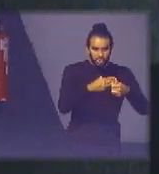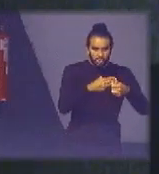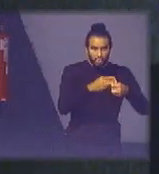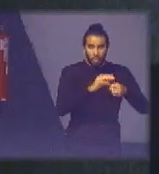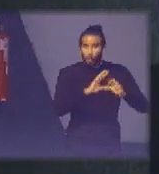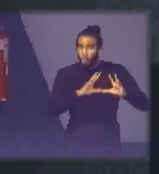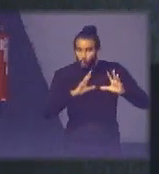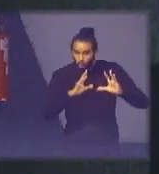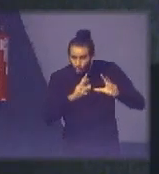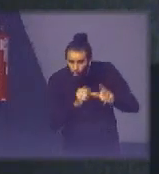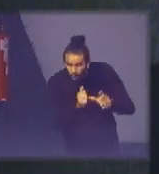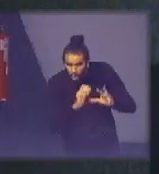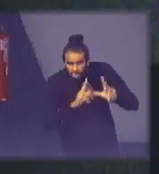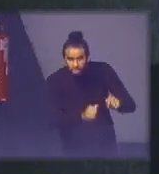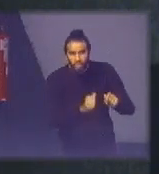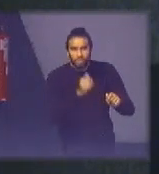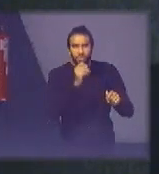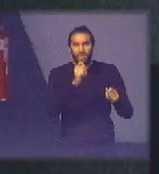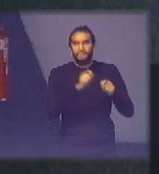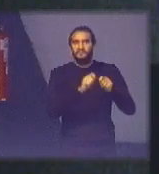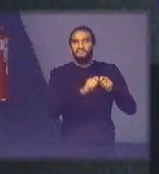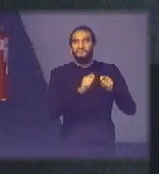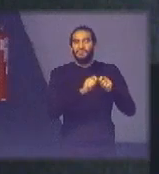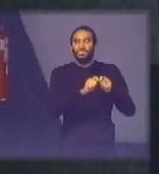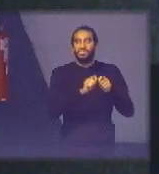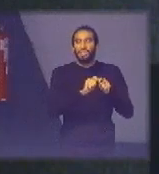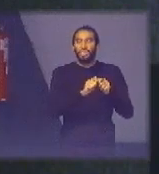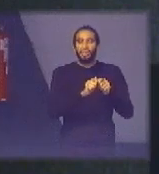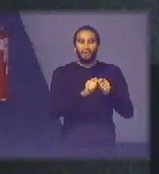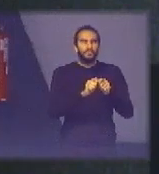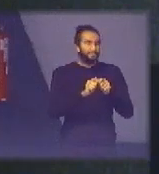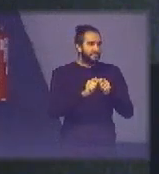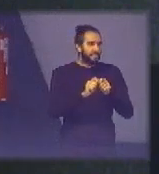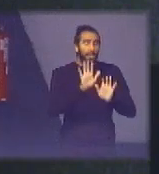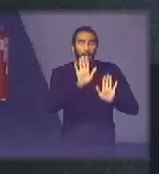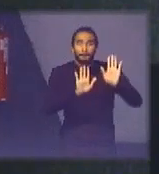um que eu sempre esqueço o resto é Niterói Rio e São Gonçalo